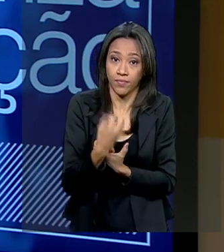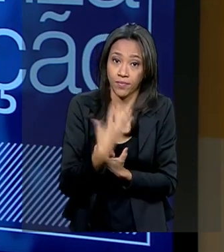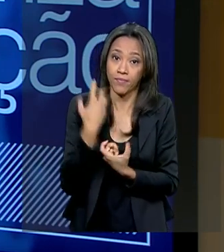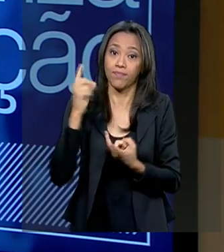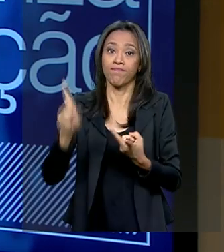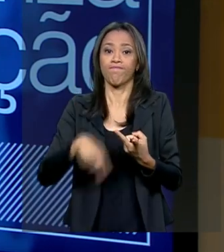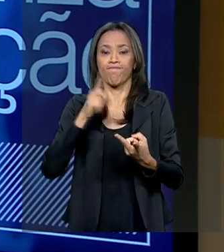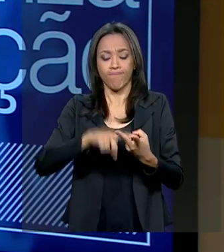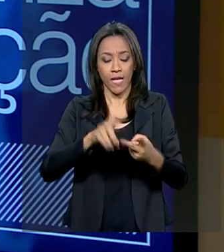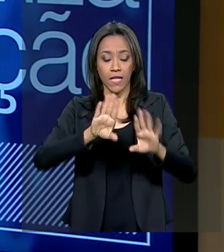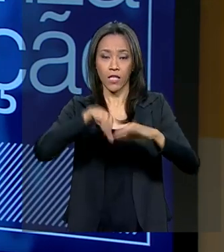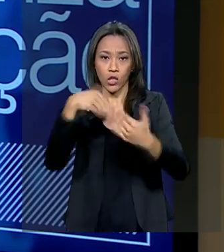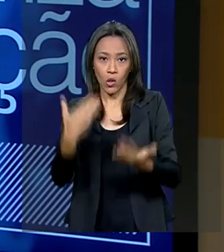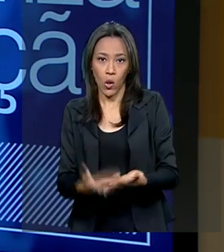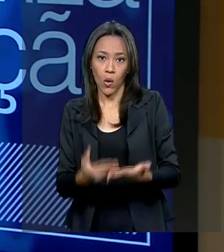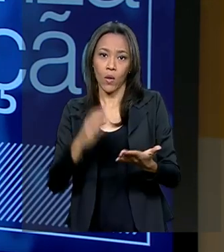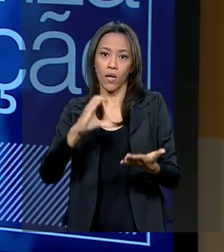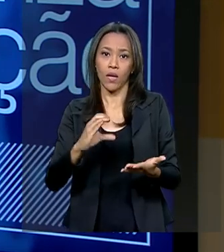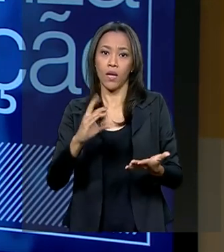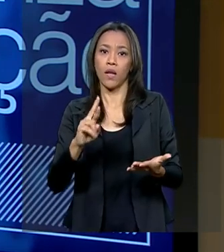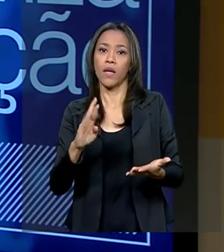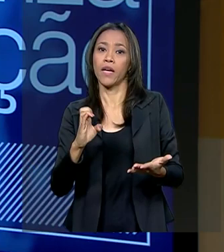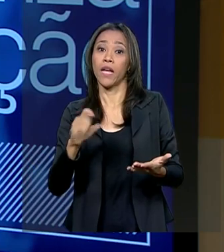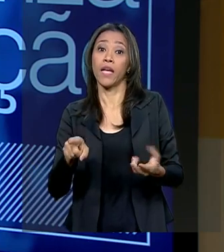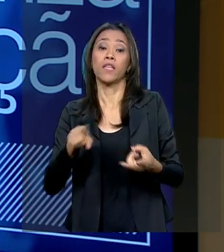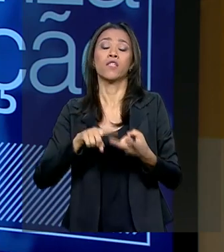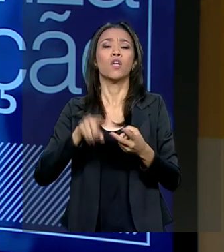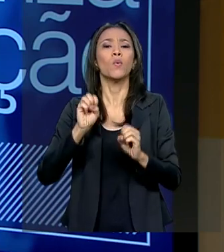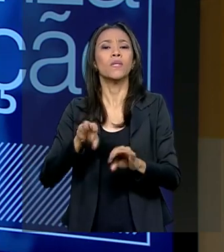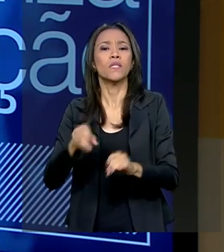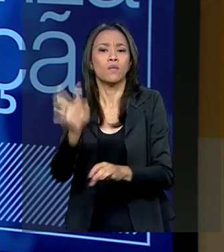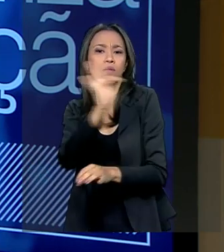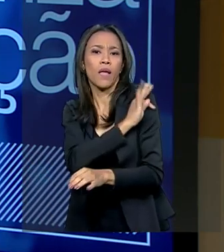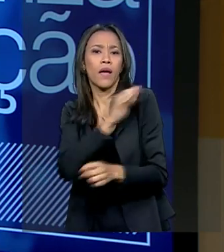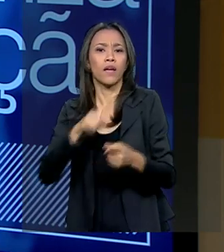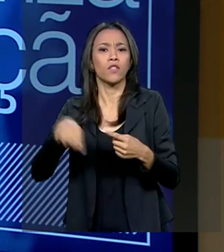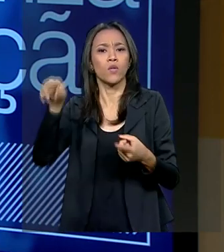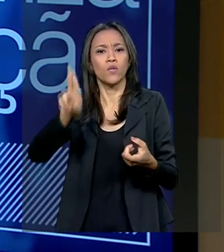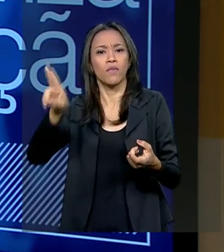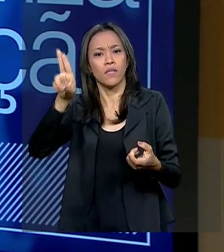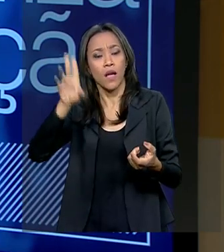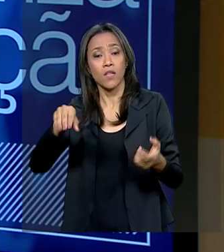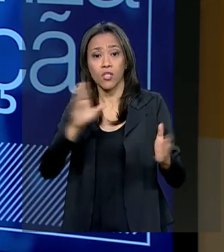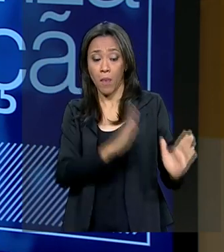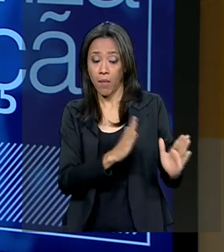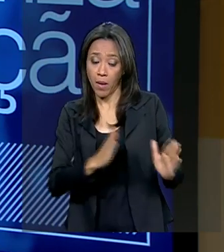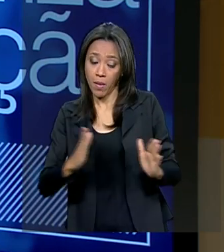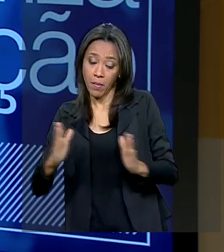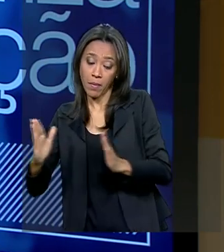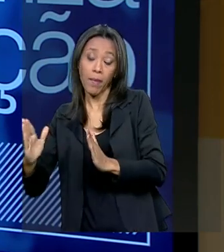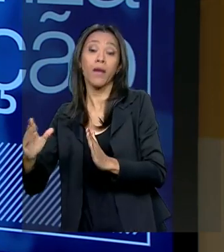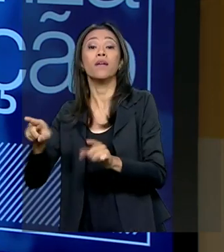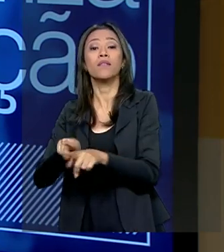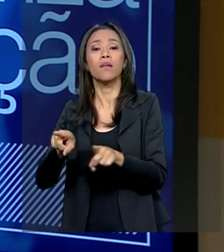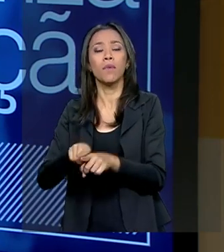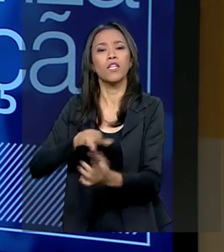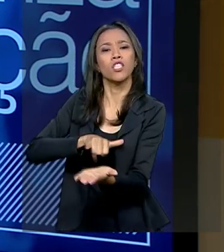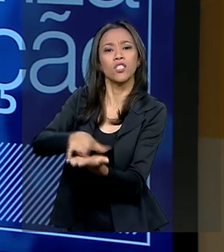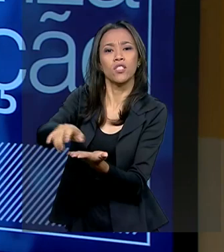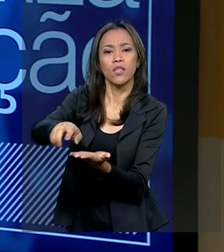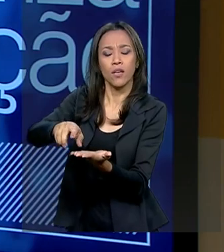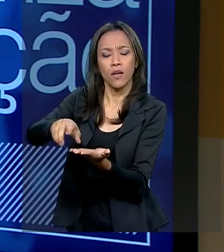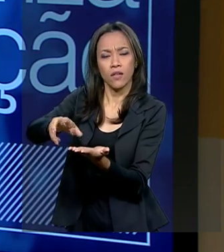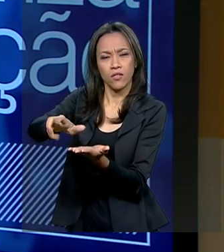creches, o ensino técnico, o ensino superior e a digitalização do Ministério da Educação. Dentro dessa